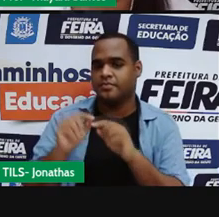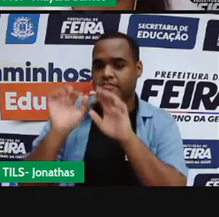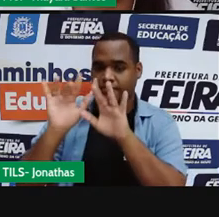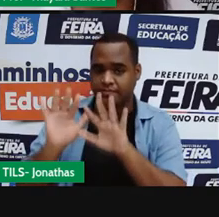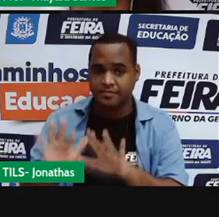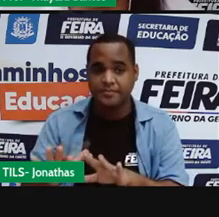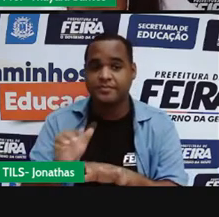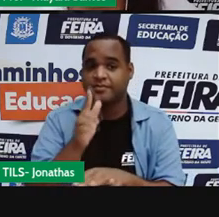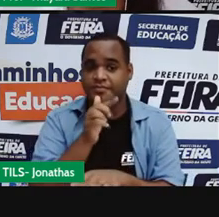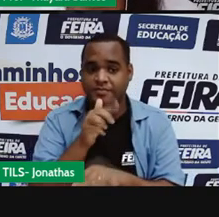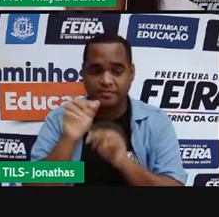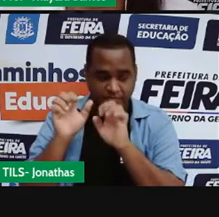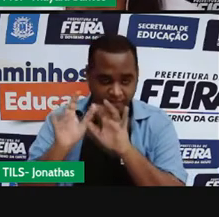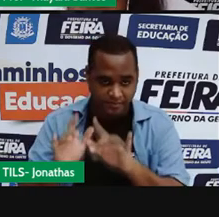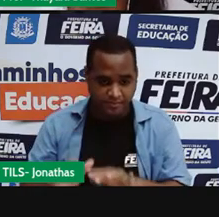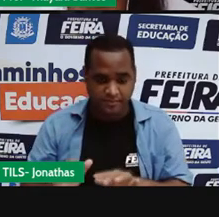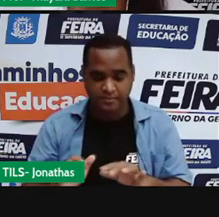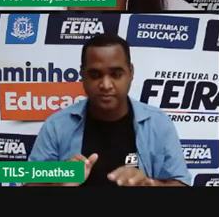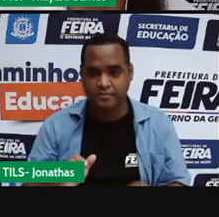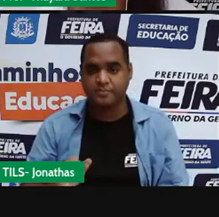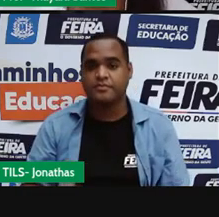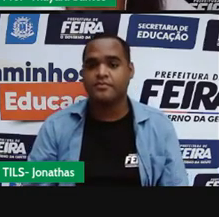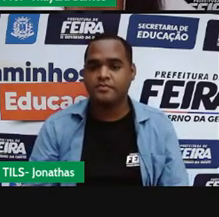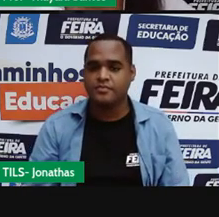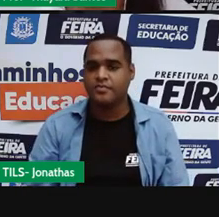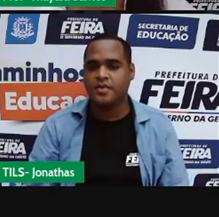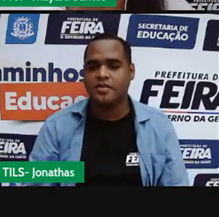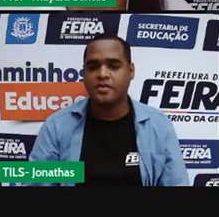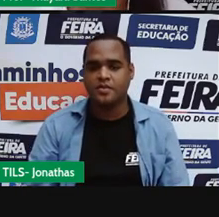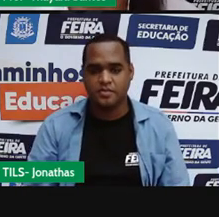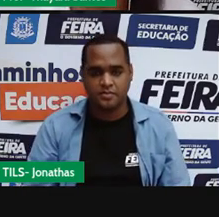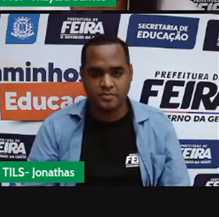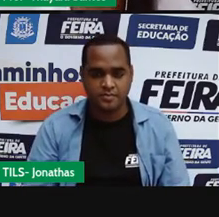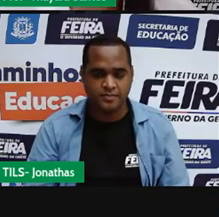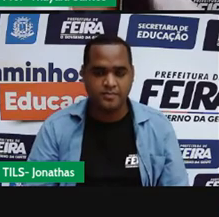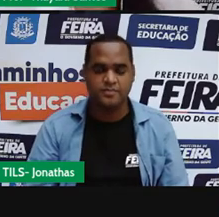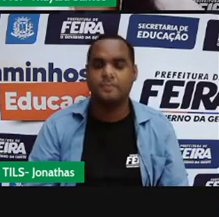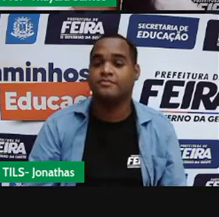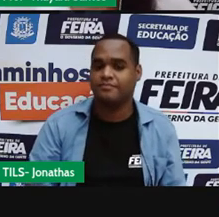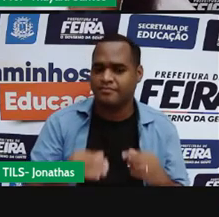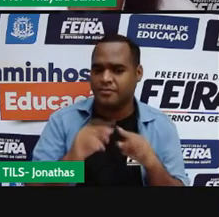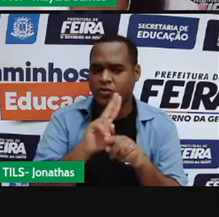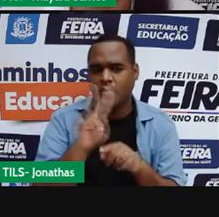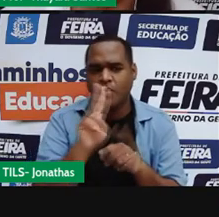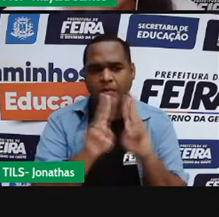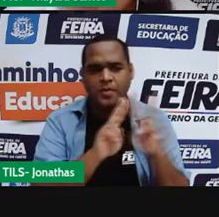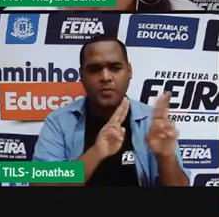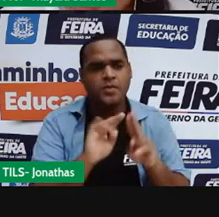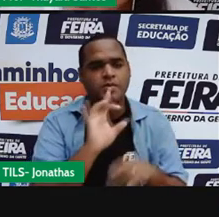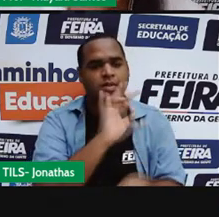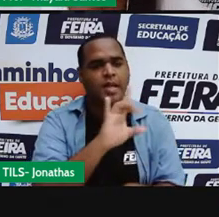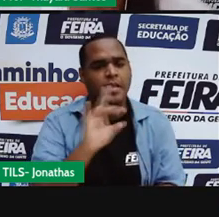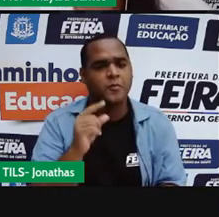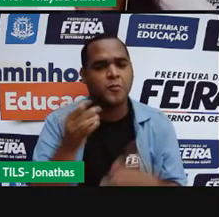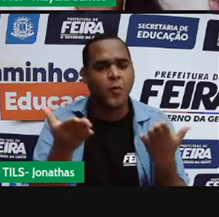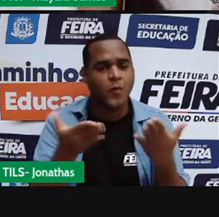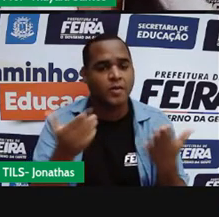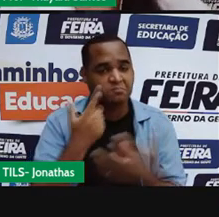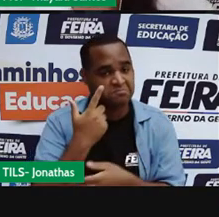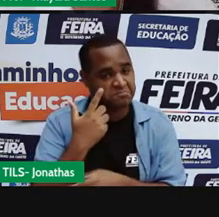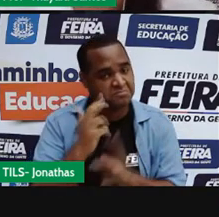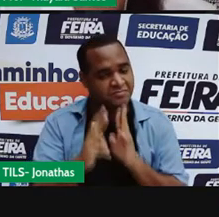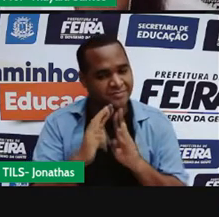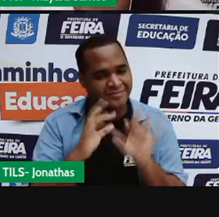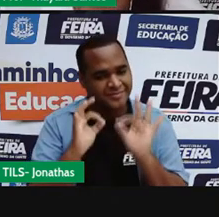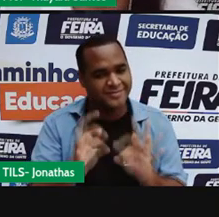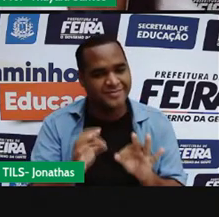cheio de gotículas de água. Qual o nome que a gente dá para cada uma dessas mudanças que está acontecendo aí agora? Quero ver se vocês vão